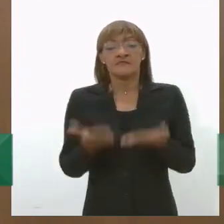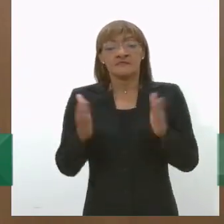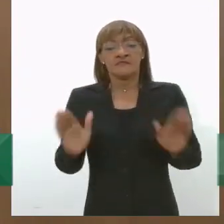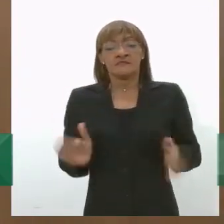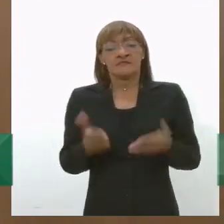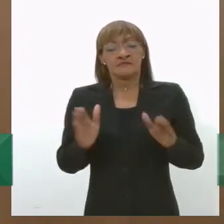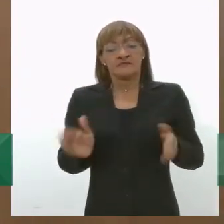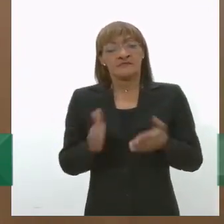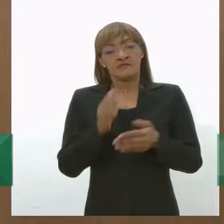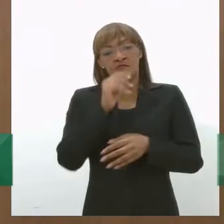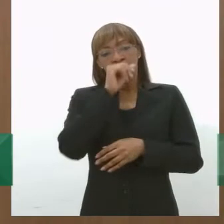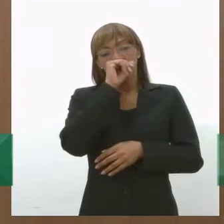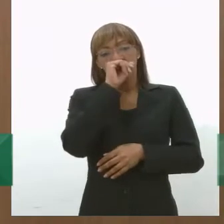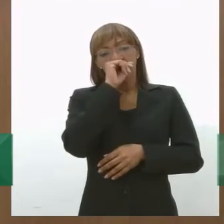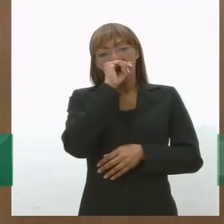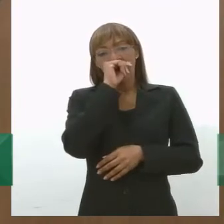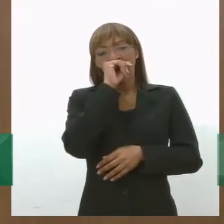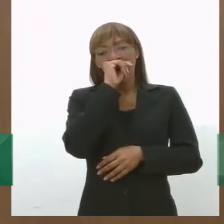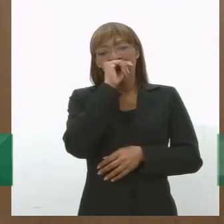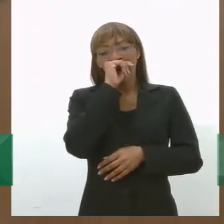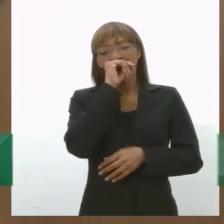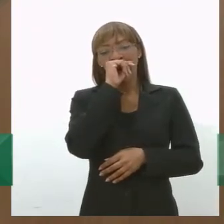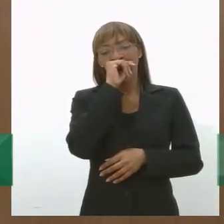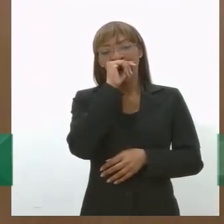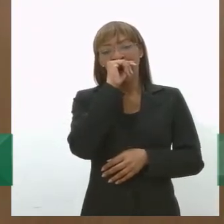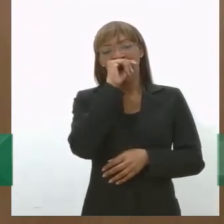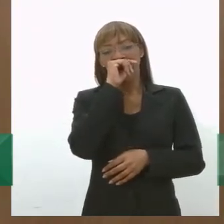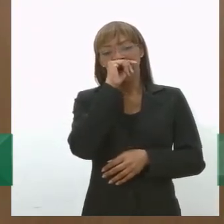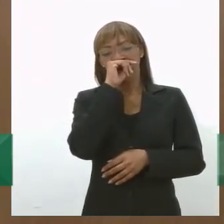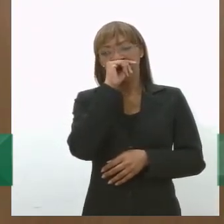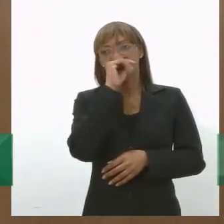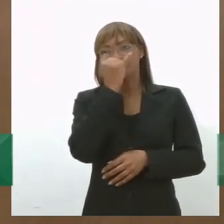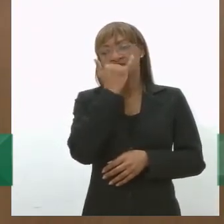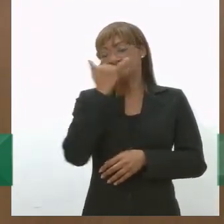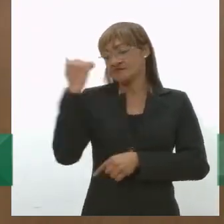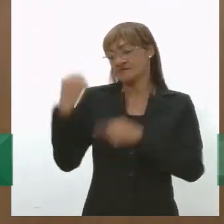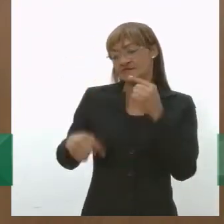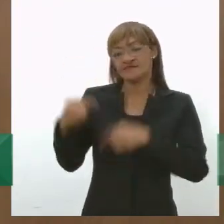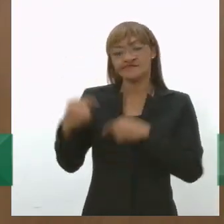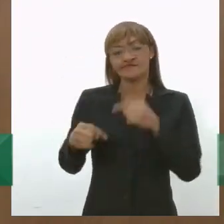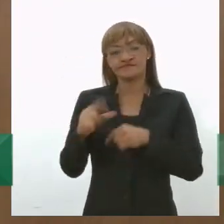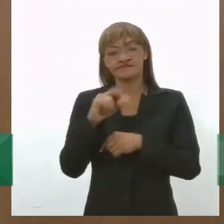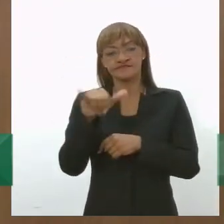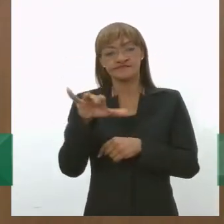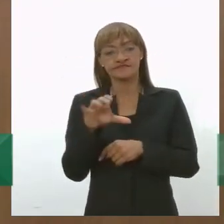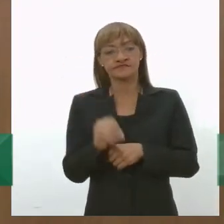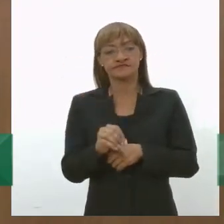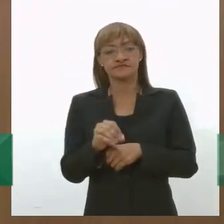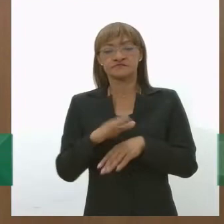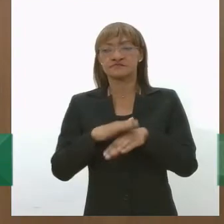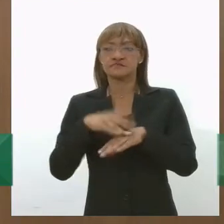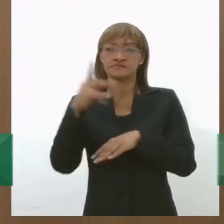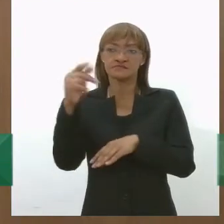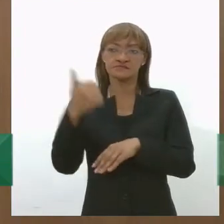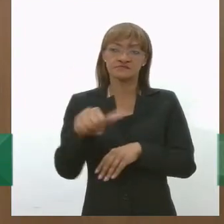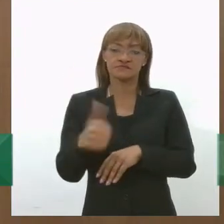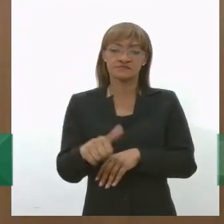colocar aí em prática a Política Nacional de Resíduos Sólidos. Eu queria a sua avaliação sobre essa questão.